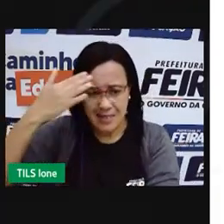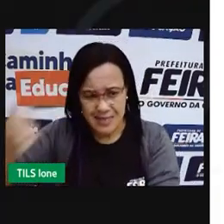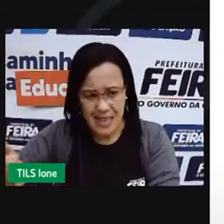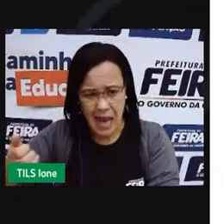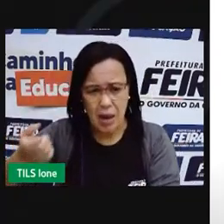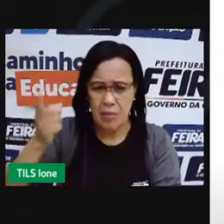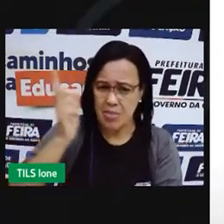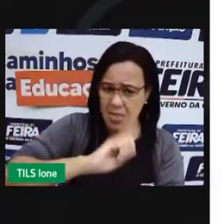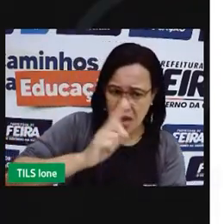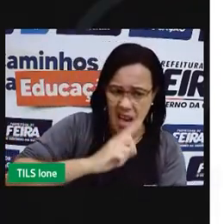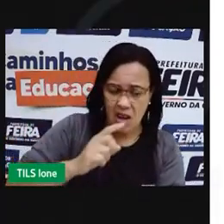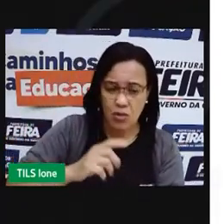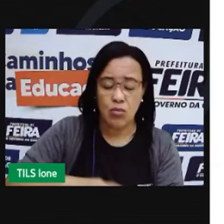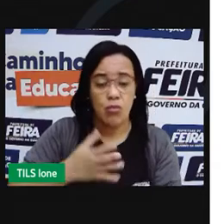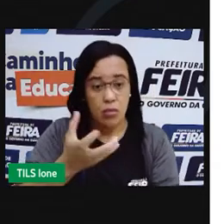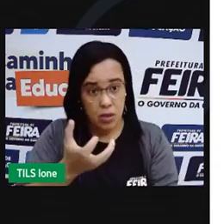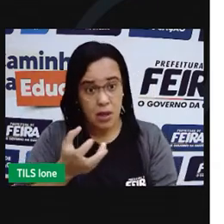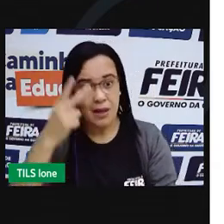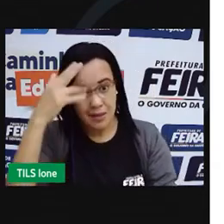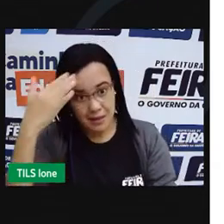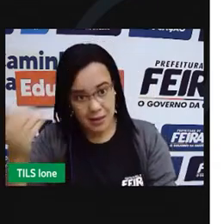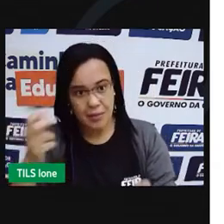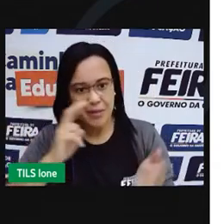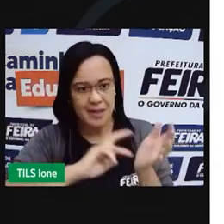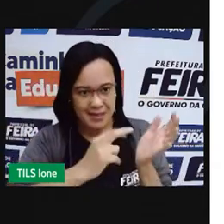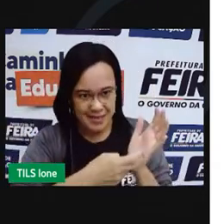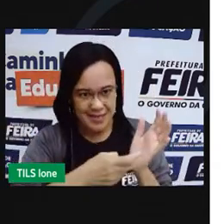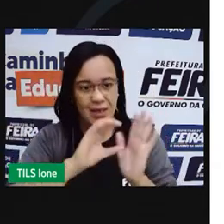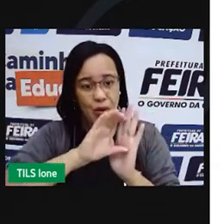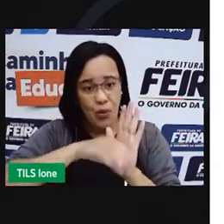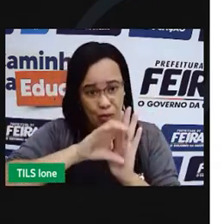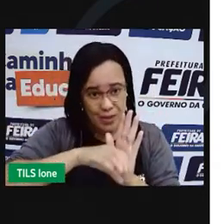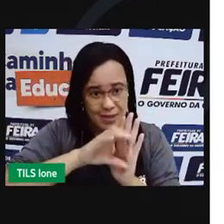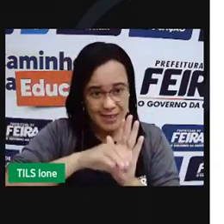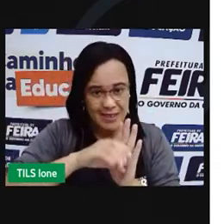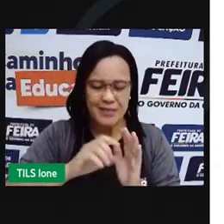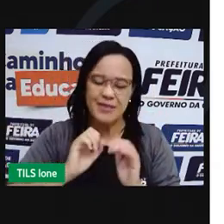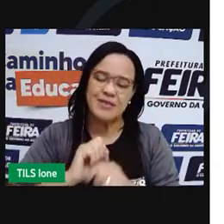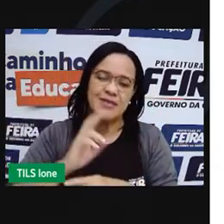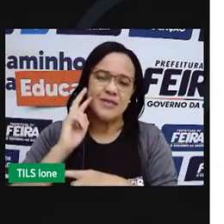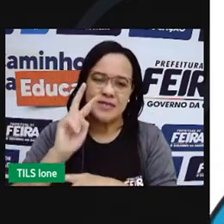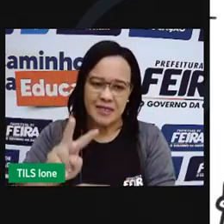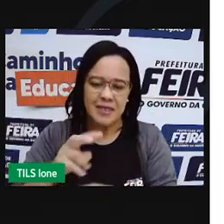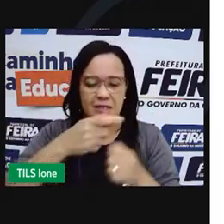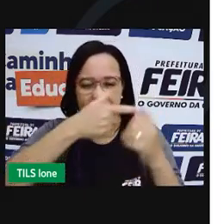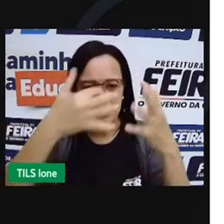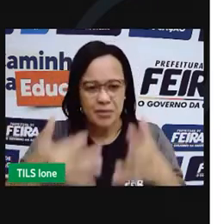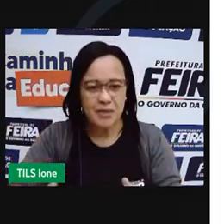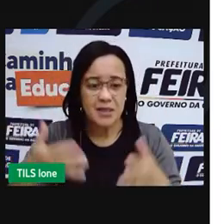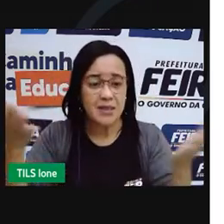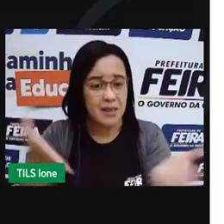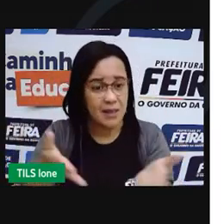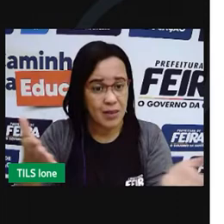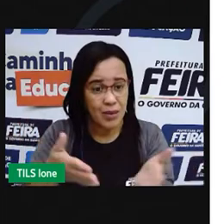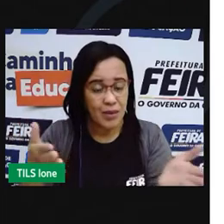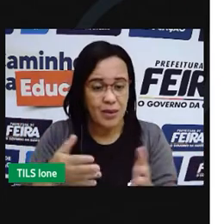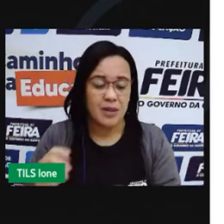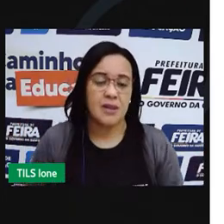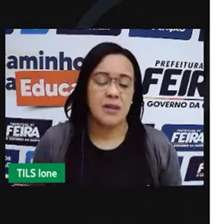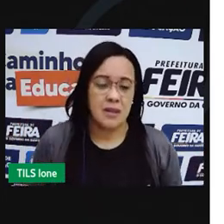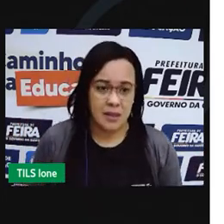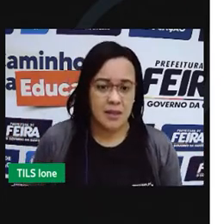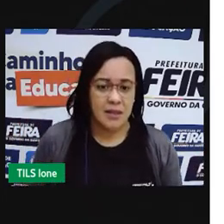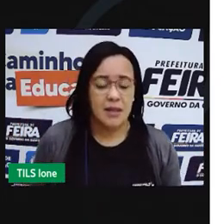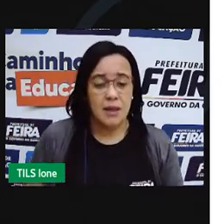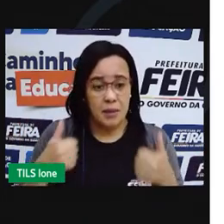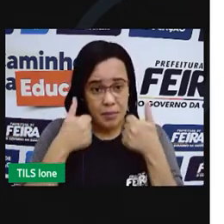Quer saber o que significa direitinho esse conceito? Então fica aí que a gente vai te explicar isso agora. E aí, galera,